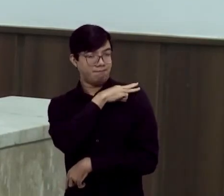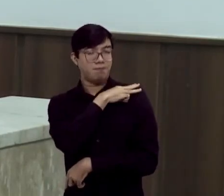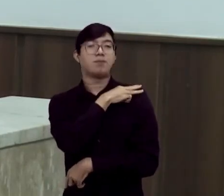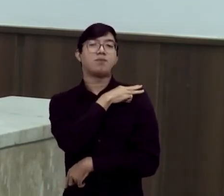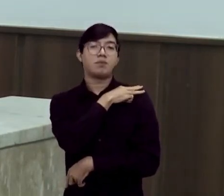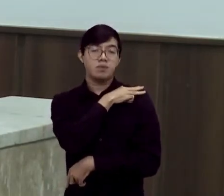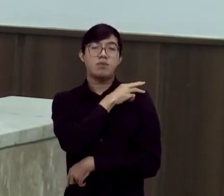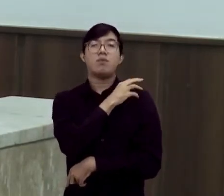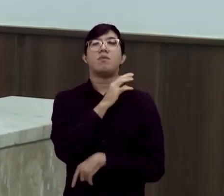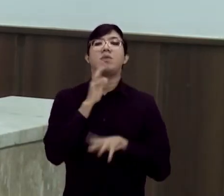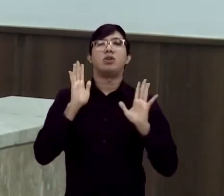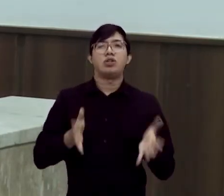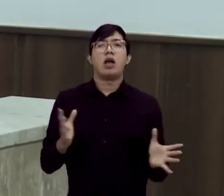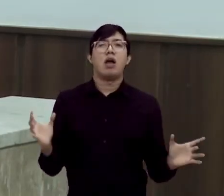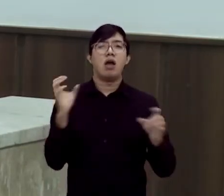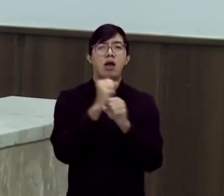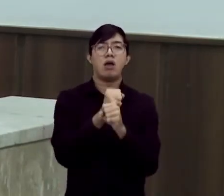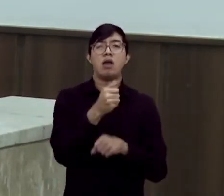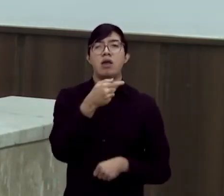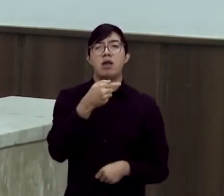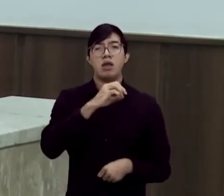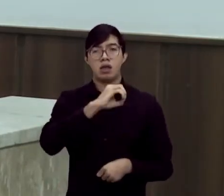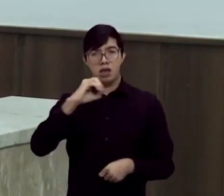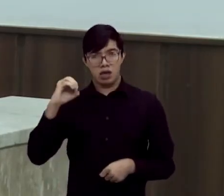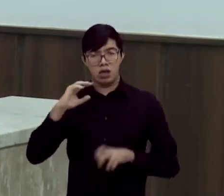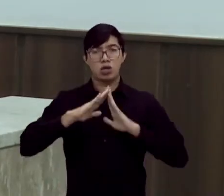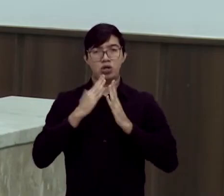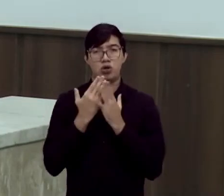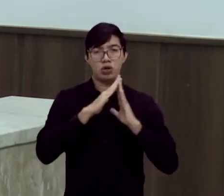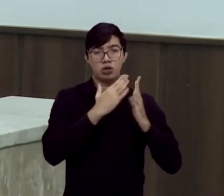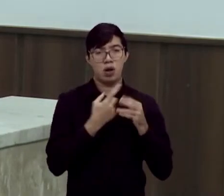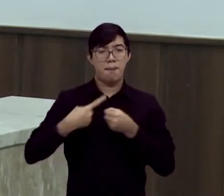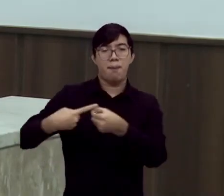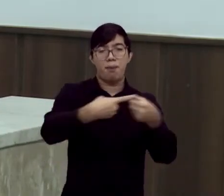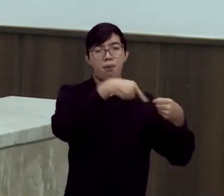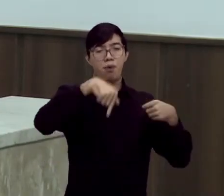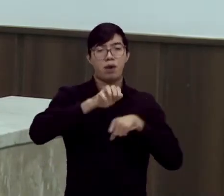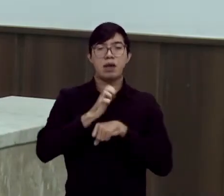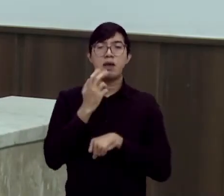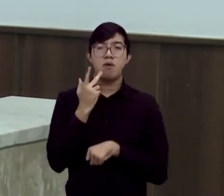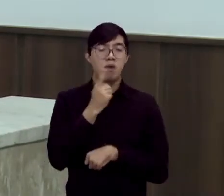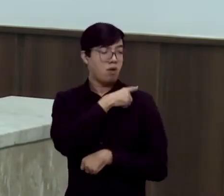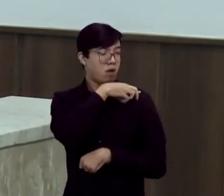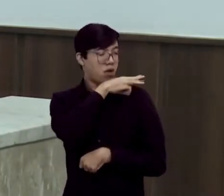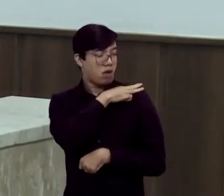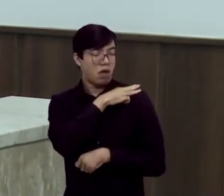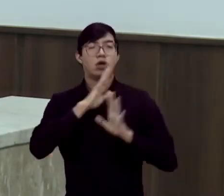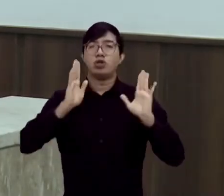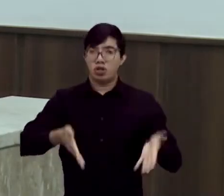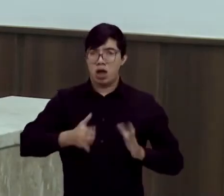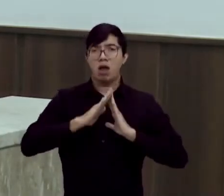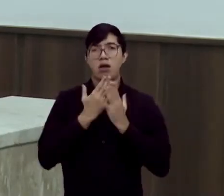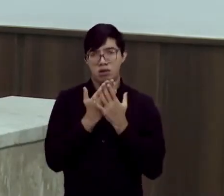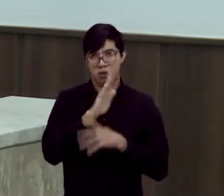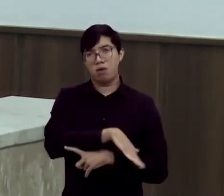mais de 700 escolas que nós temos no estado de ensino médio, já são escolas de tempo